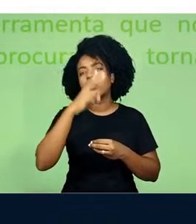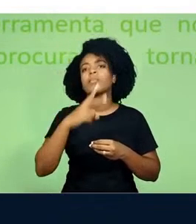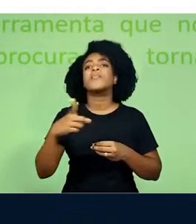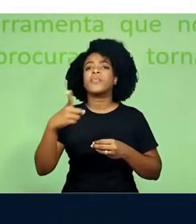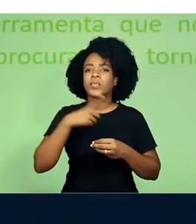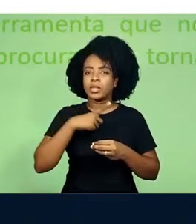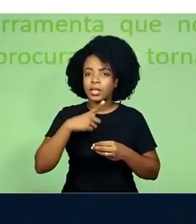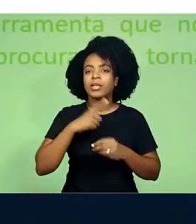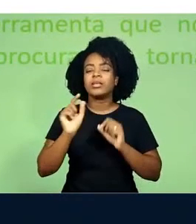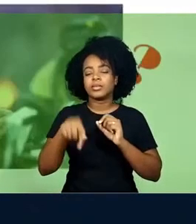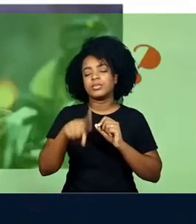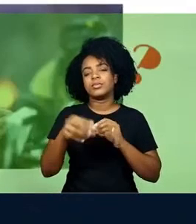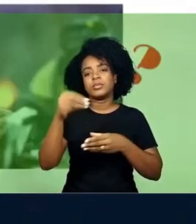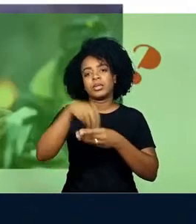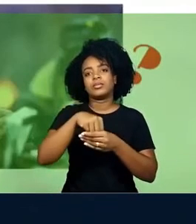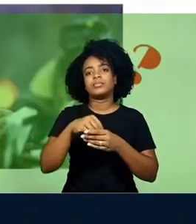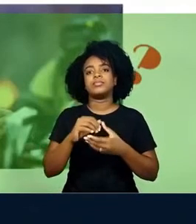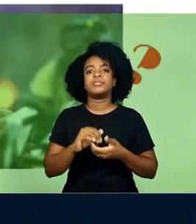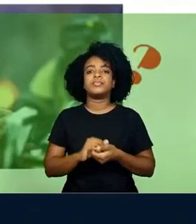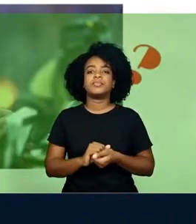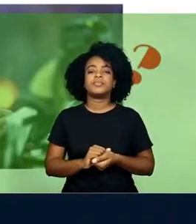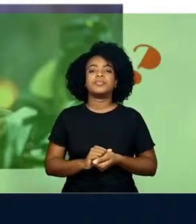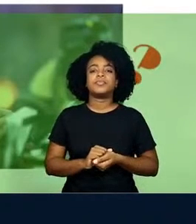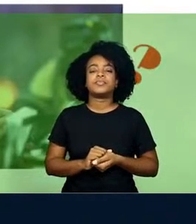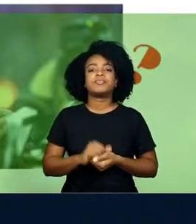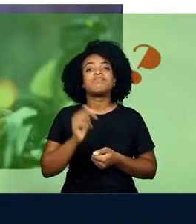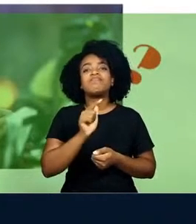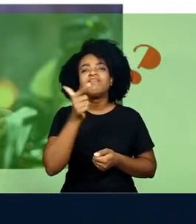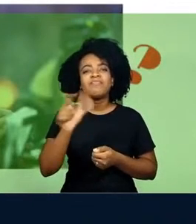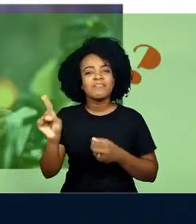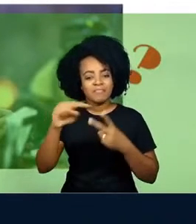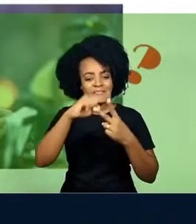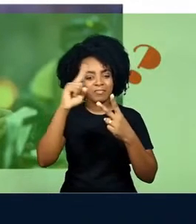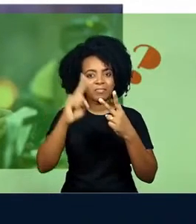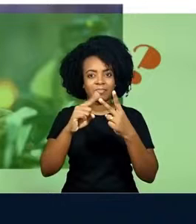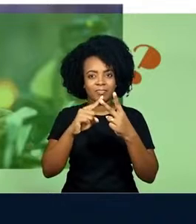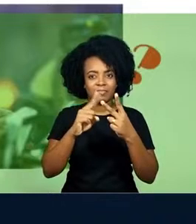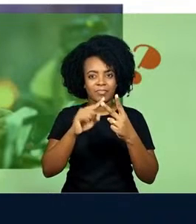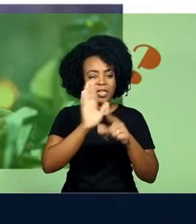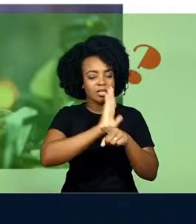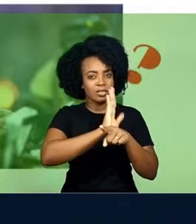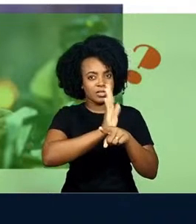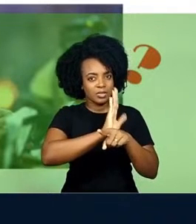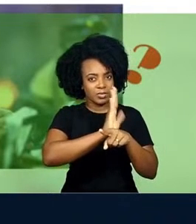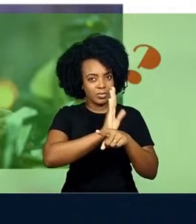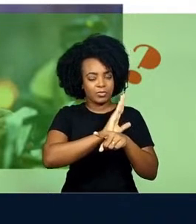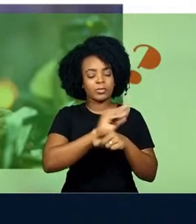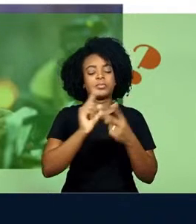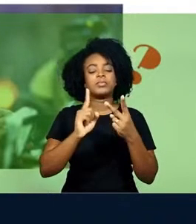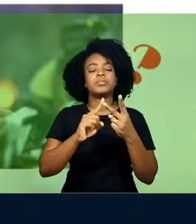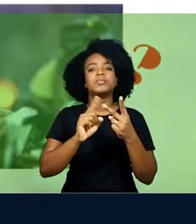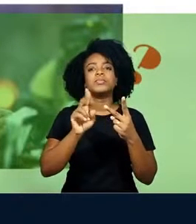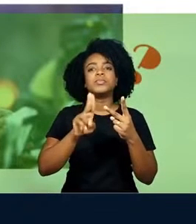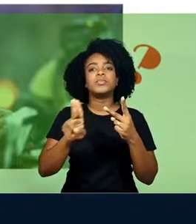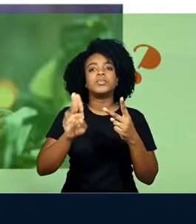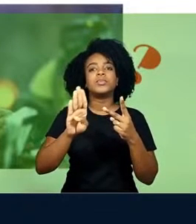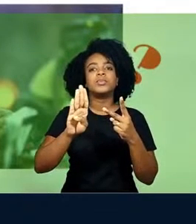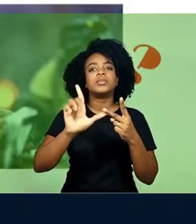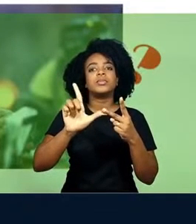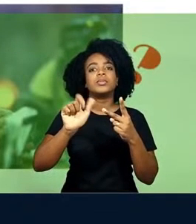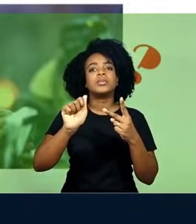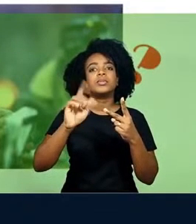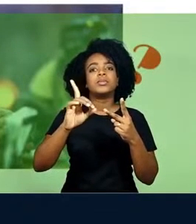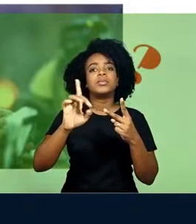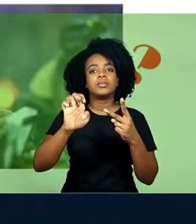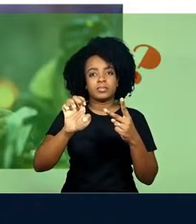Isso será um elemento em comum. Vamos, então, para o segundo filme. Blade Runner, o